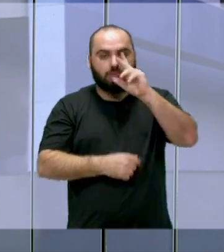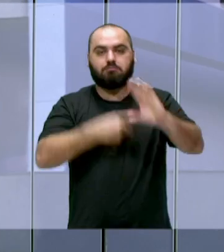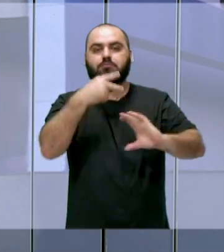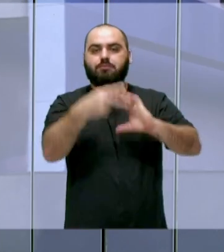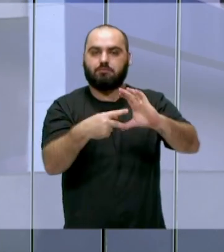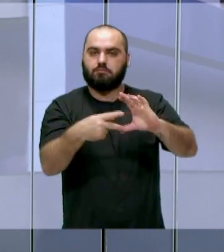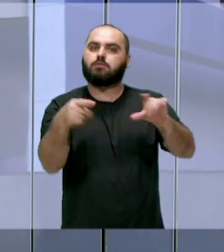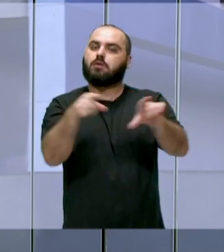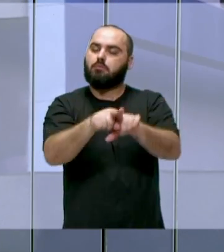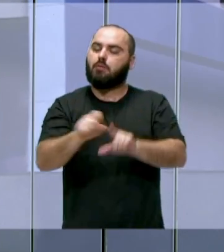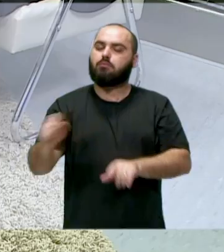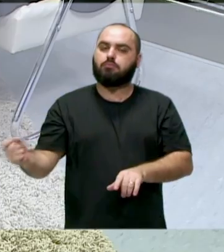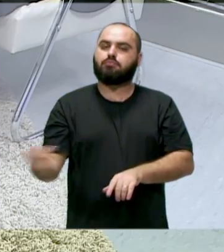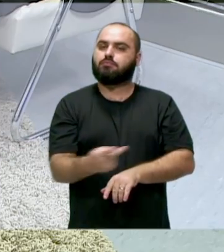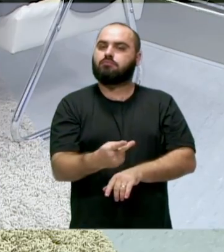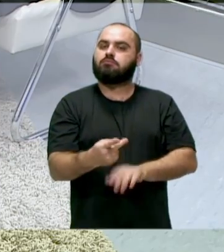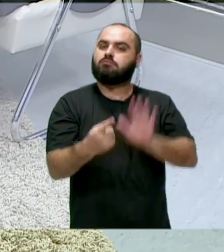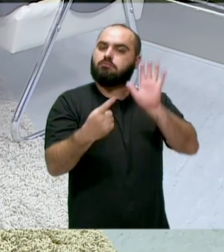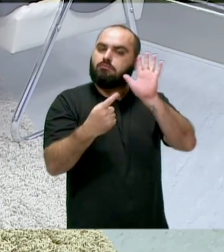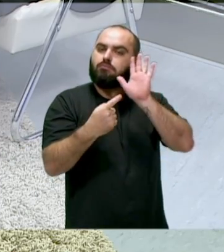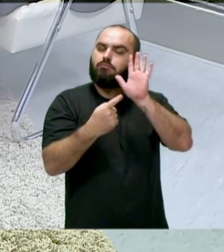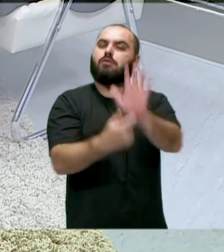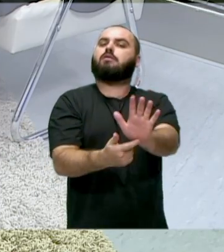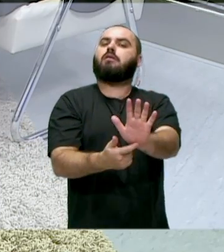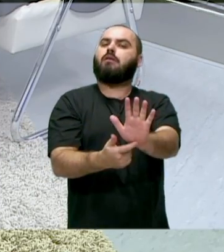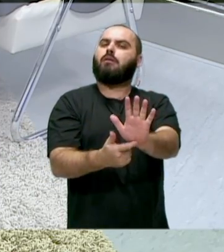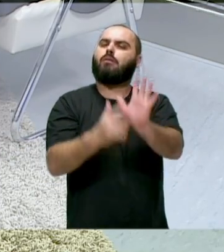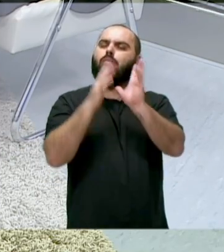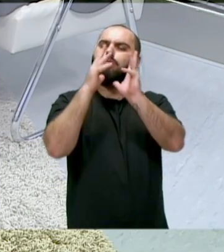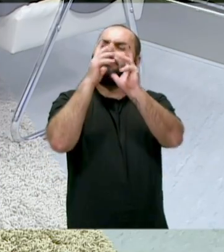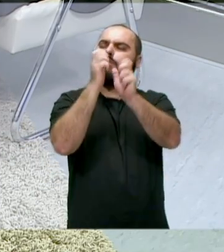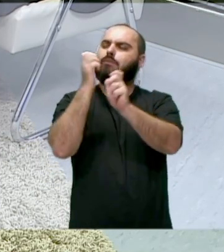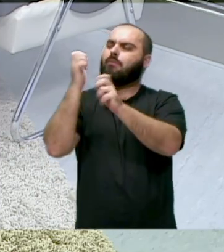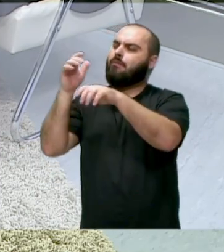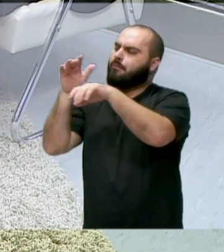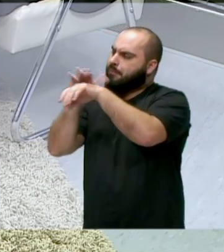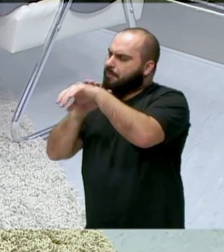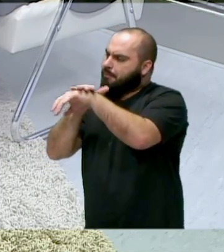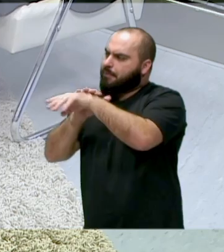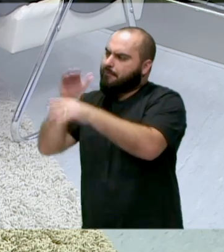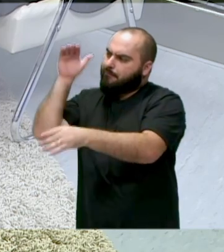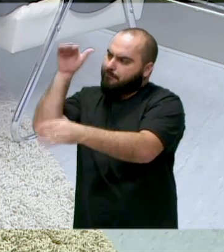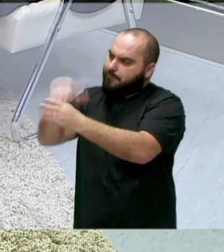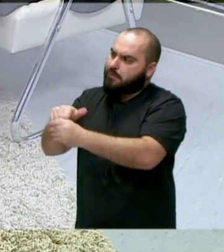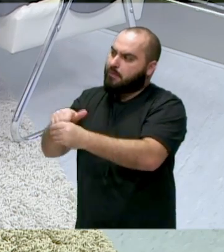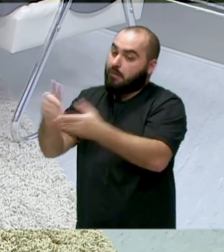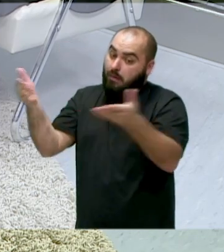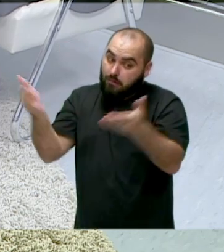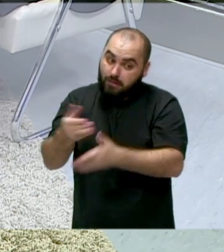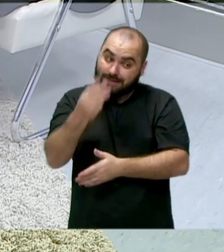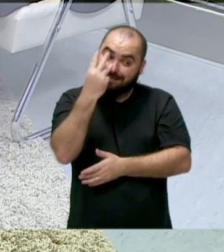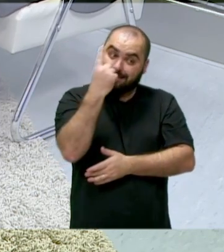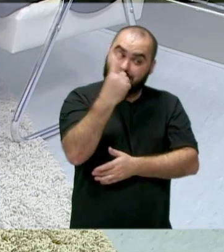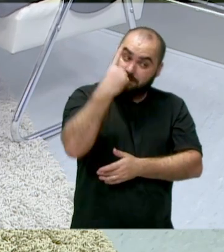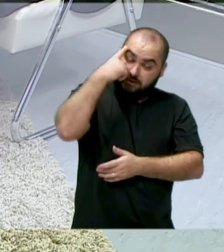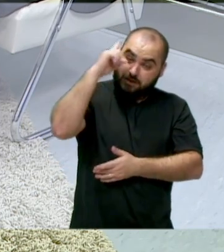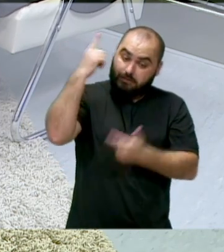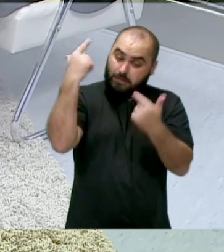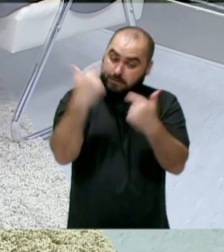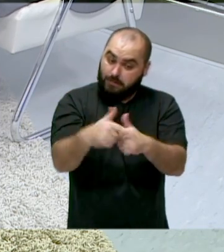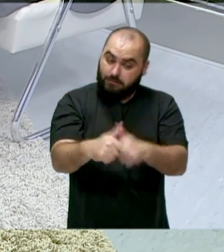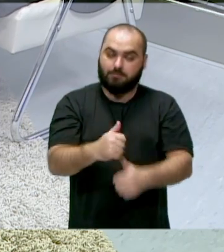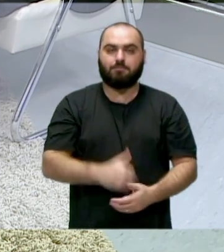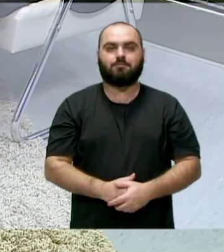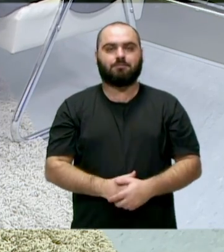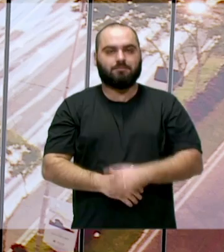oportunidade. A gente mostrar, poder fazer aquilo, tudo aquilo que a conversou na eleição, colocar em prática agora, nesses 31 dias, né? Vereador, conta